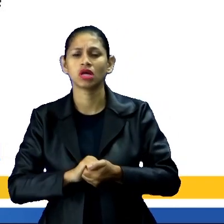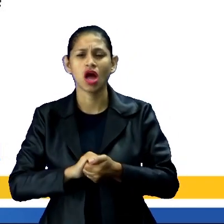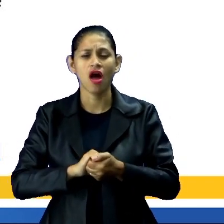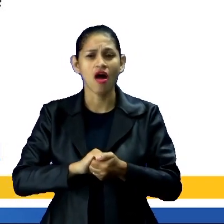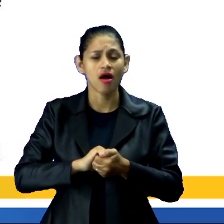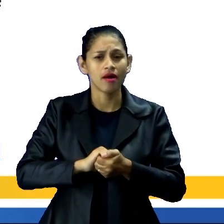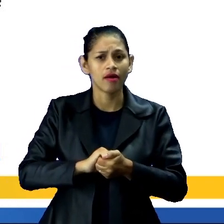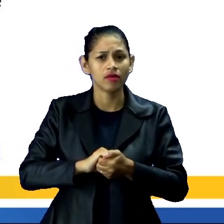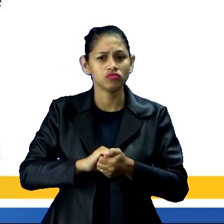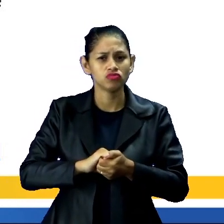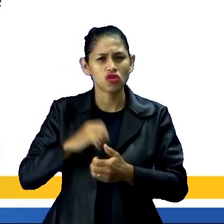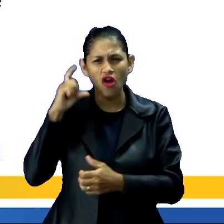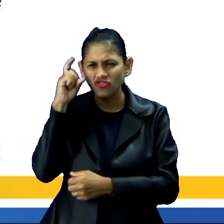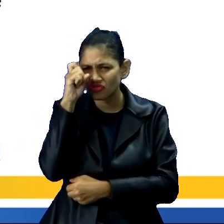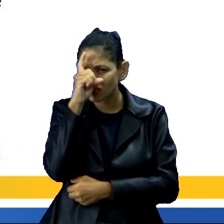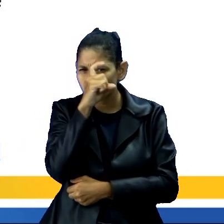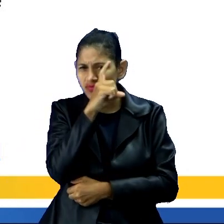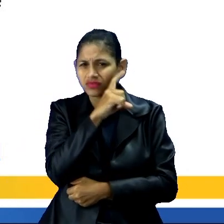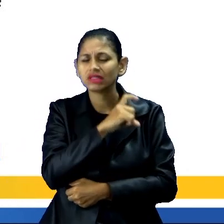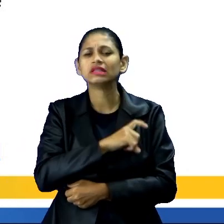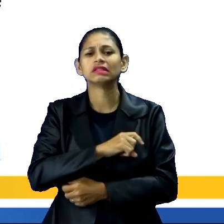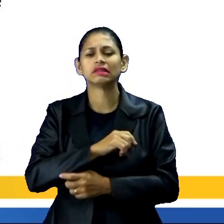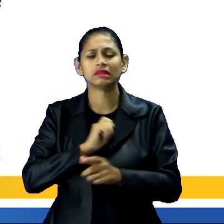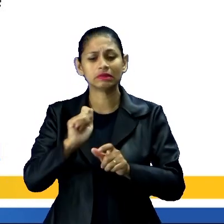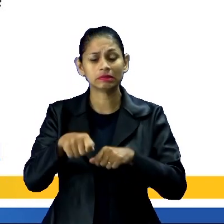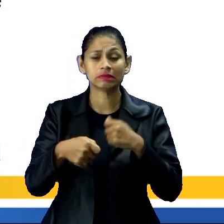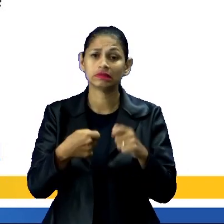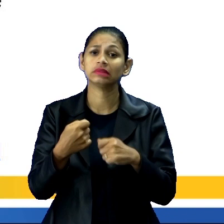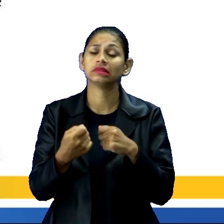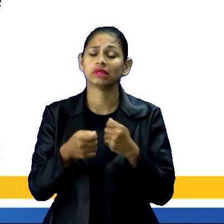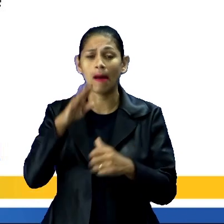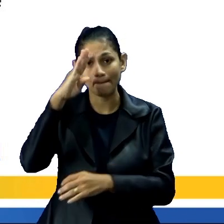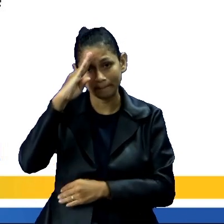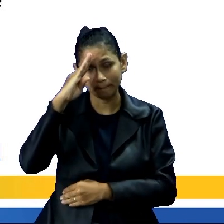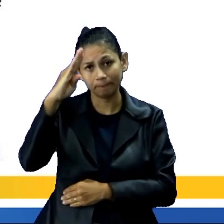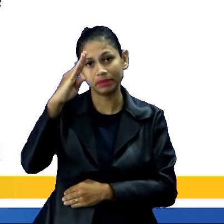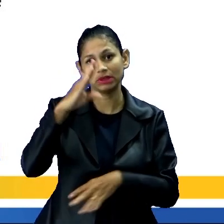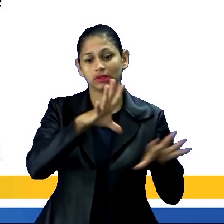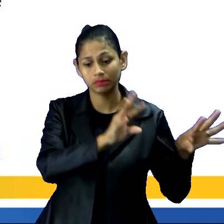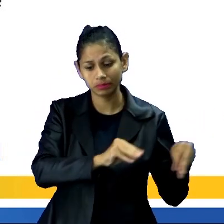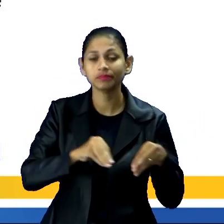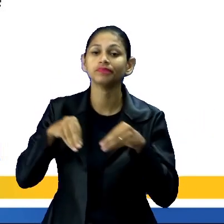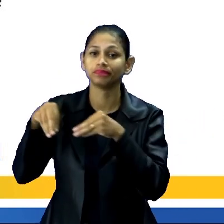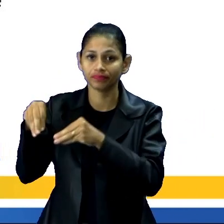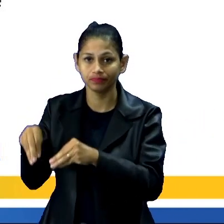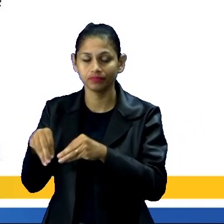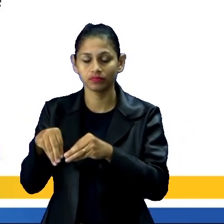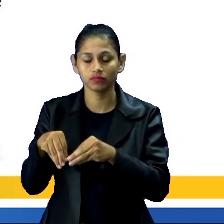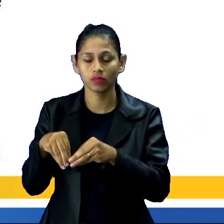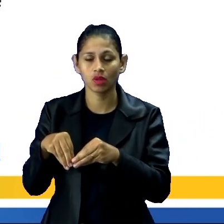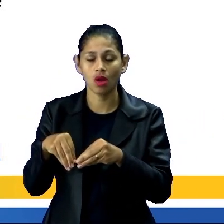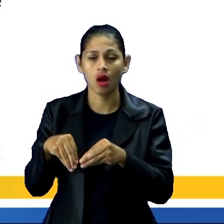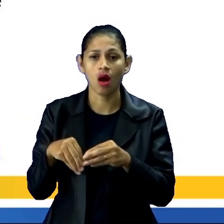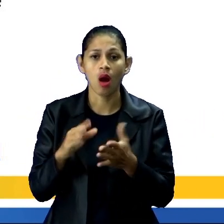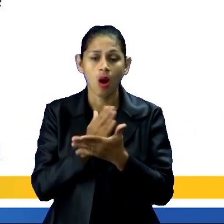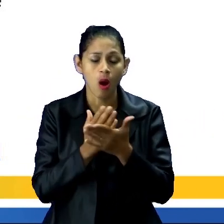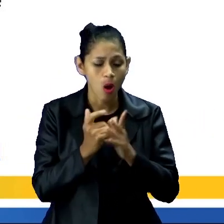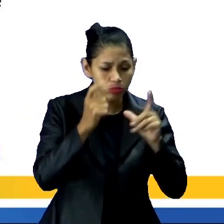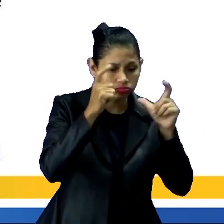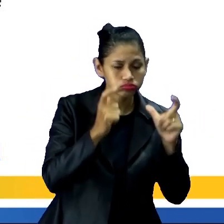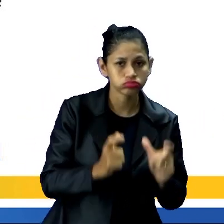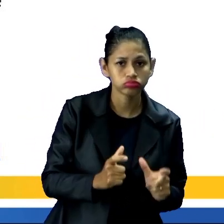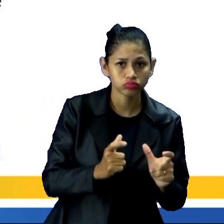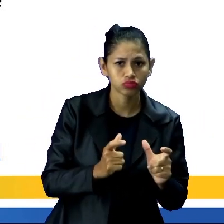principais fatores que motivam os fluxos migratórios. Em determinadas localidades, os baixos salários